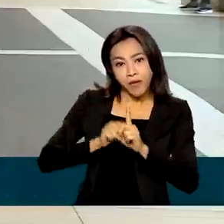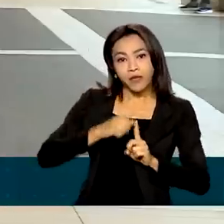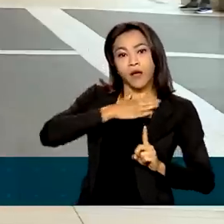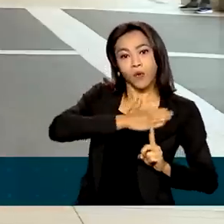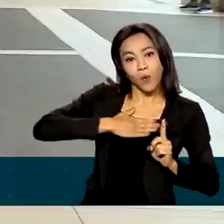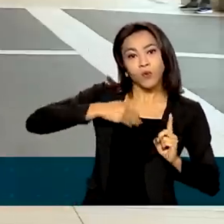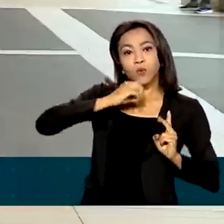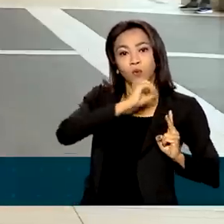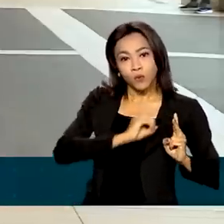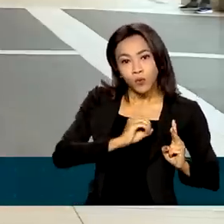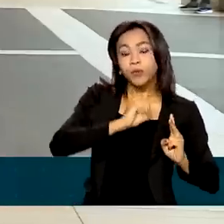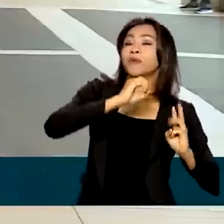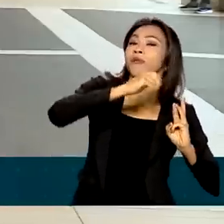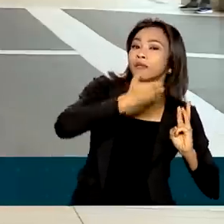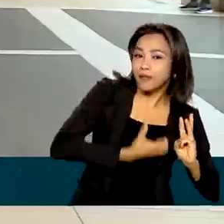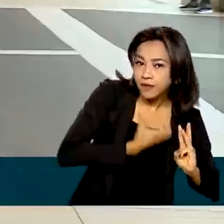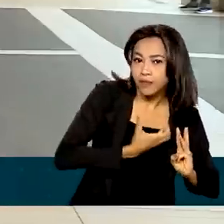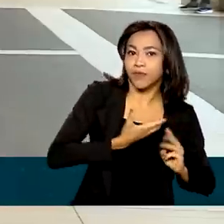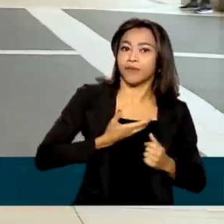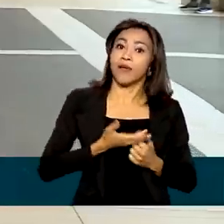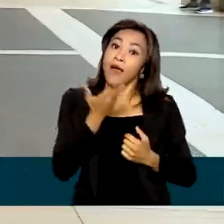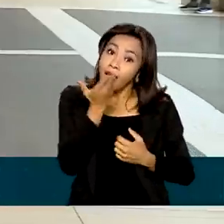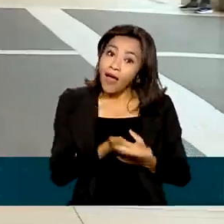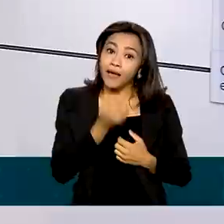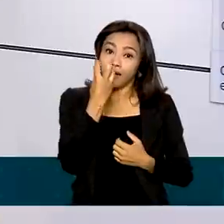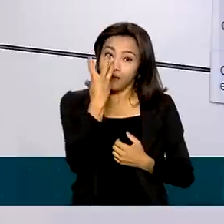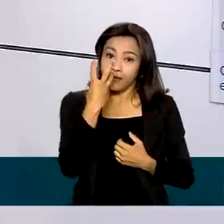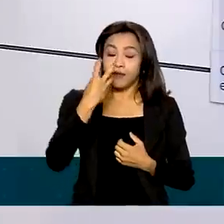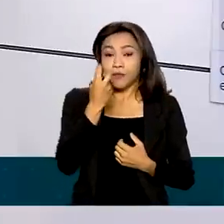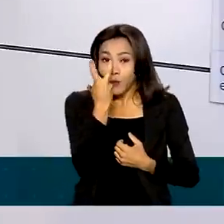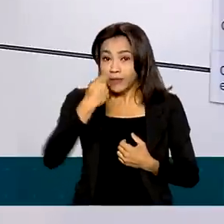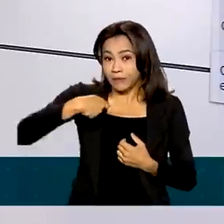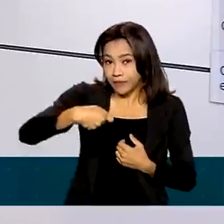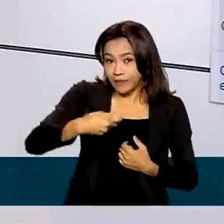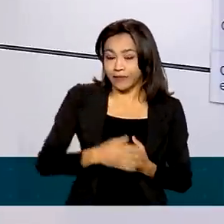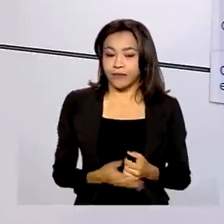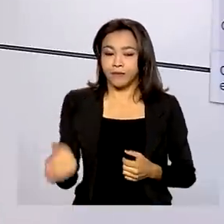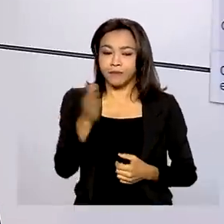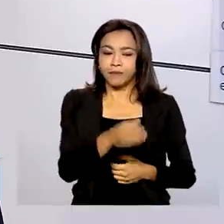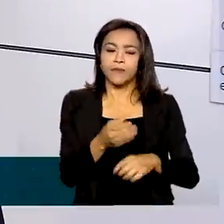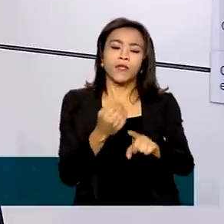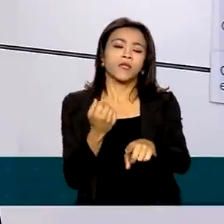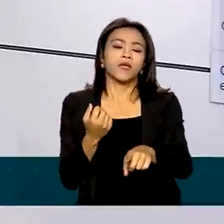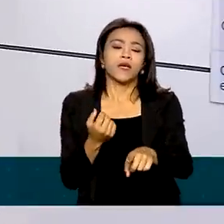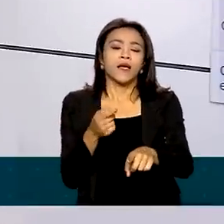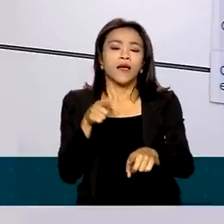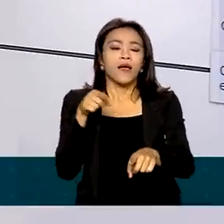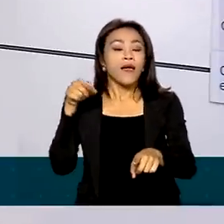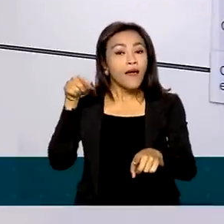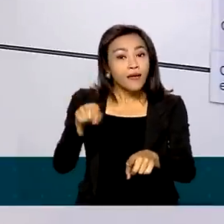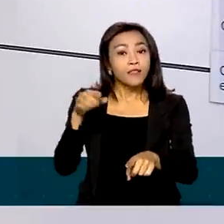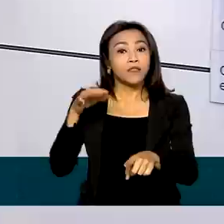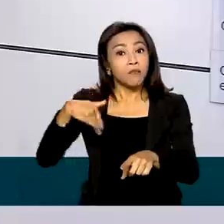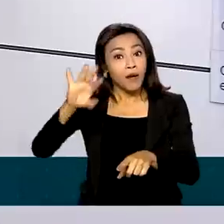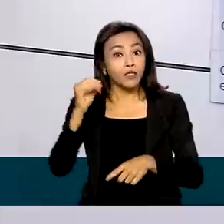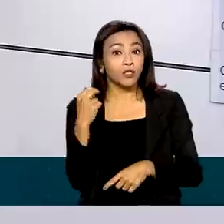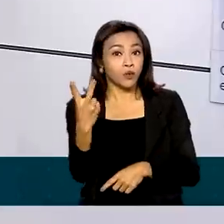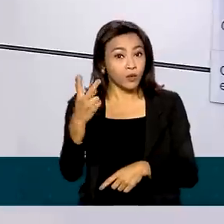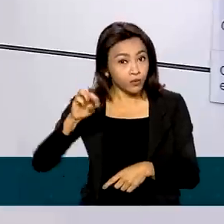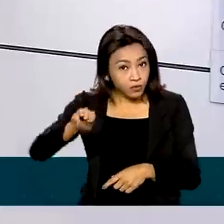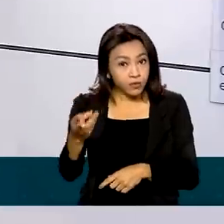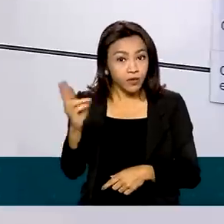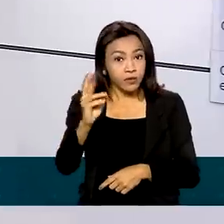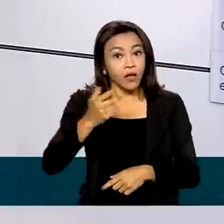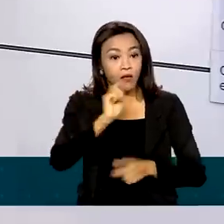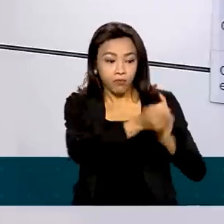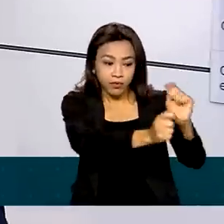outubro e dezembro, já que o benefício é bimestral. 12 bilhões de reais em mês, essa é a estimativa do nosso